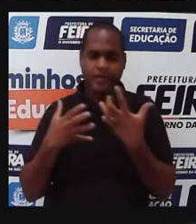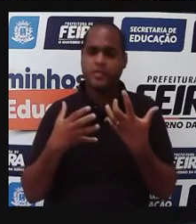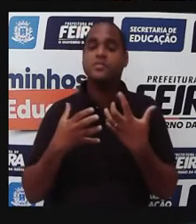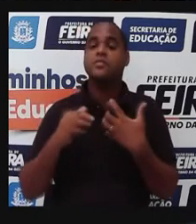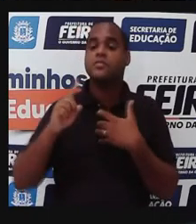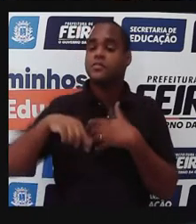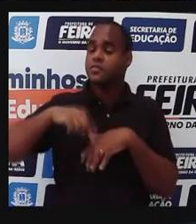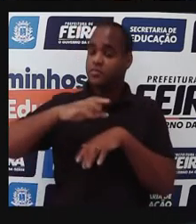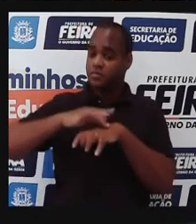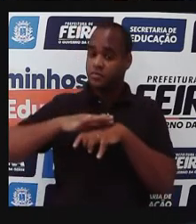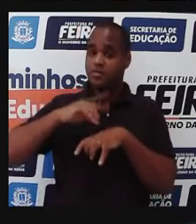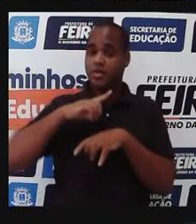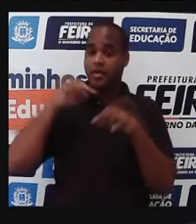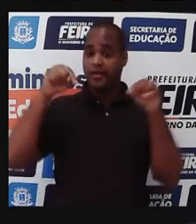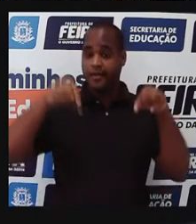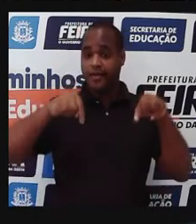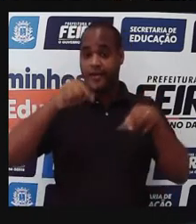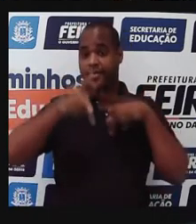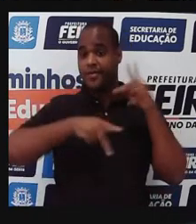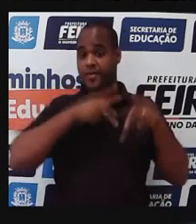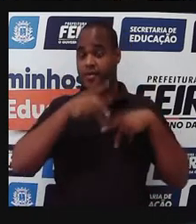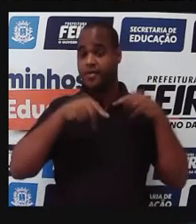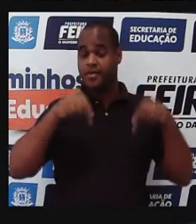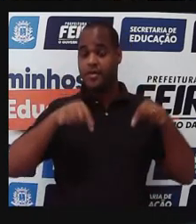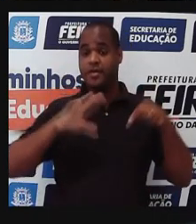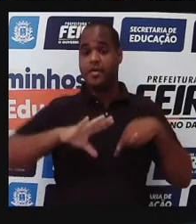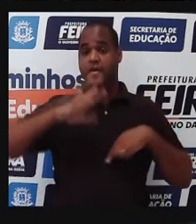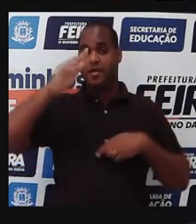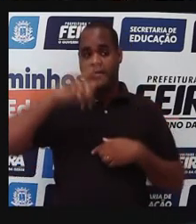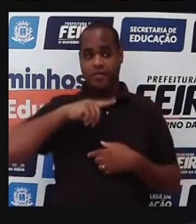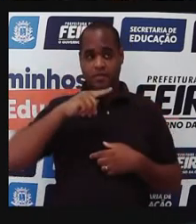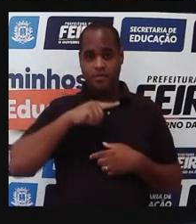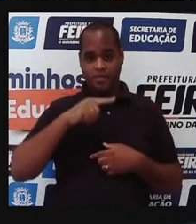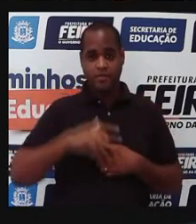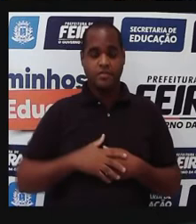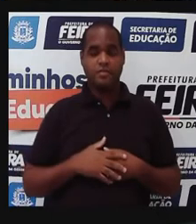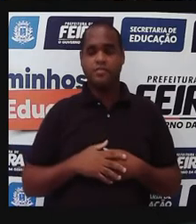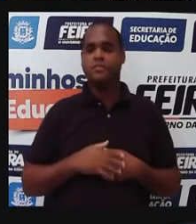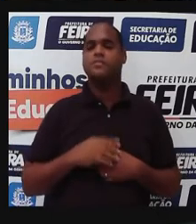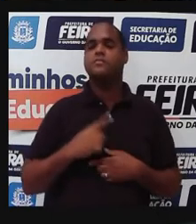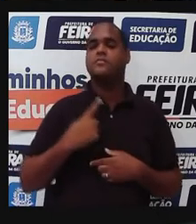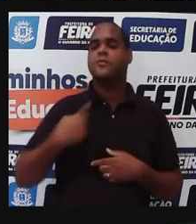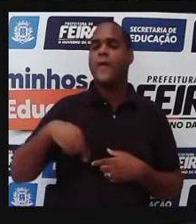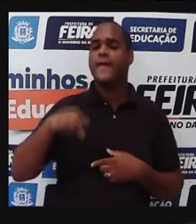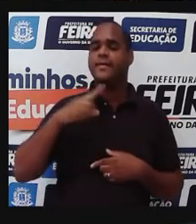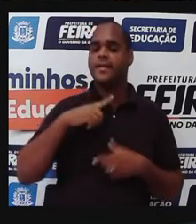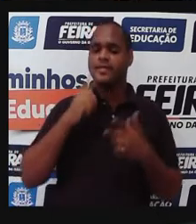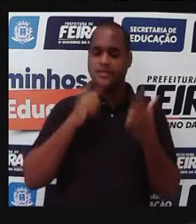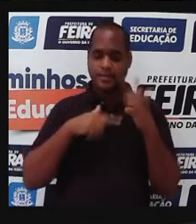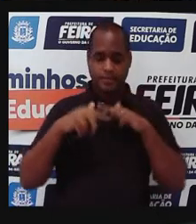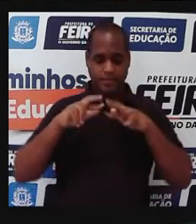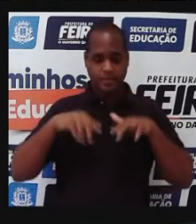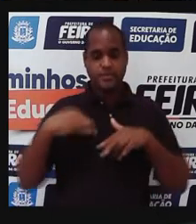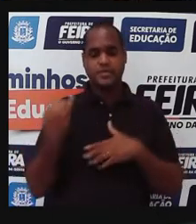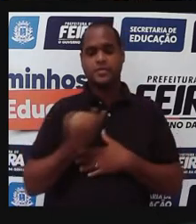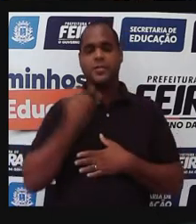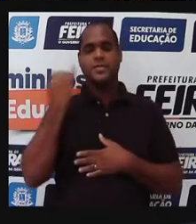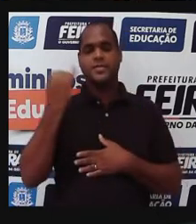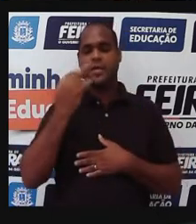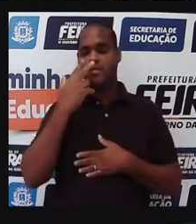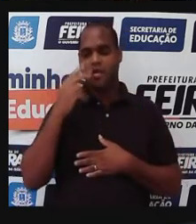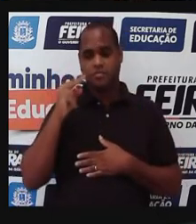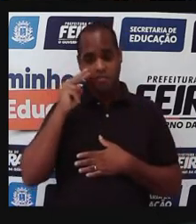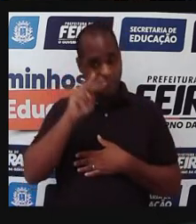são doenças que acometem a nossa população. Então, a gente percebe, né, a importância desse olhar